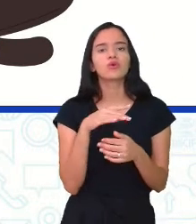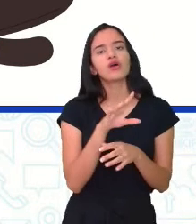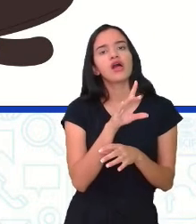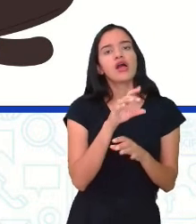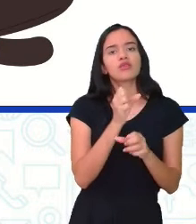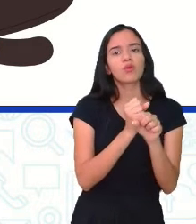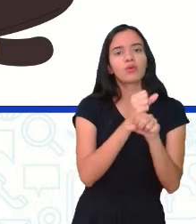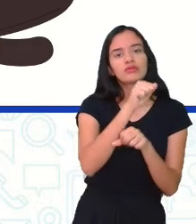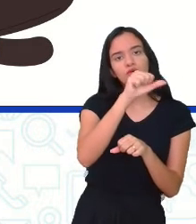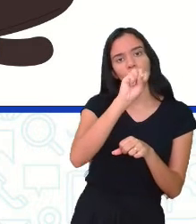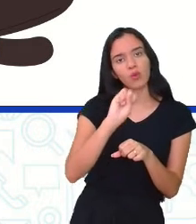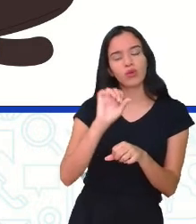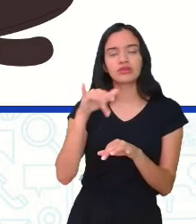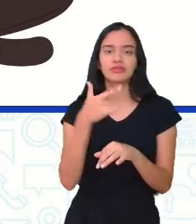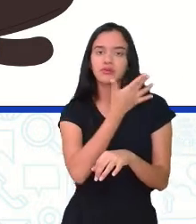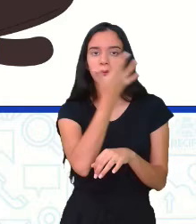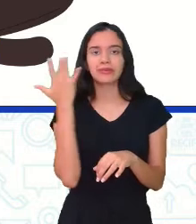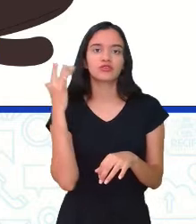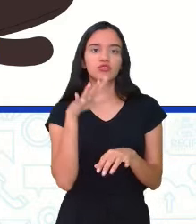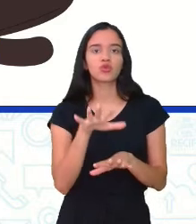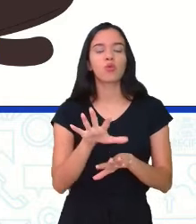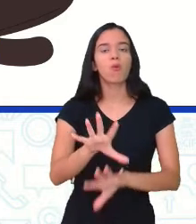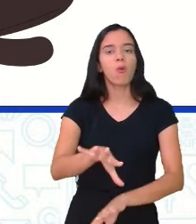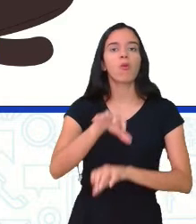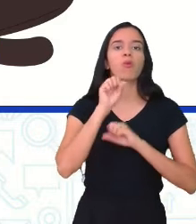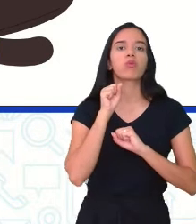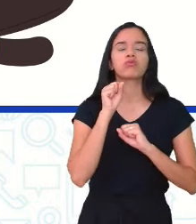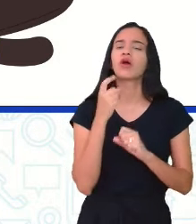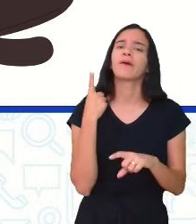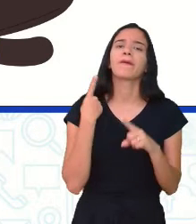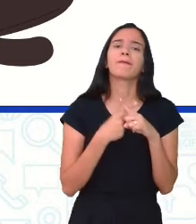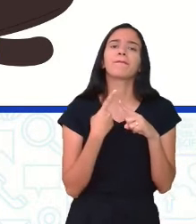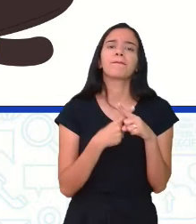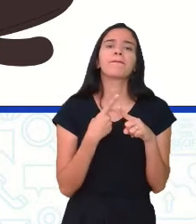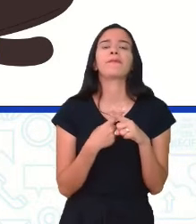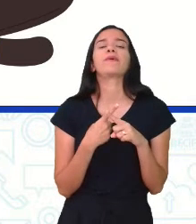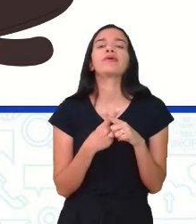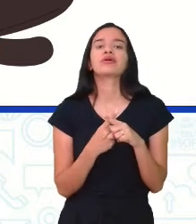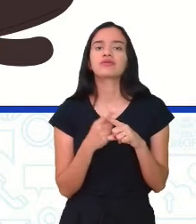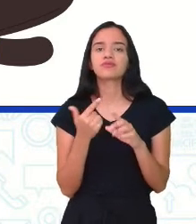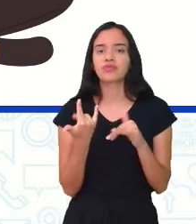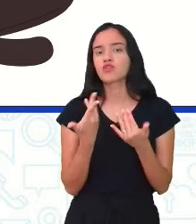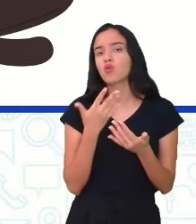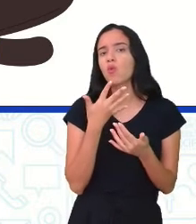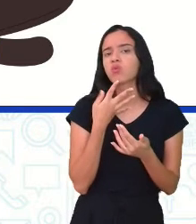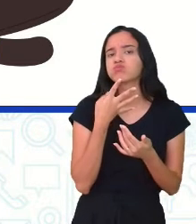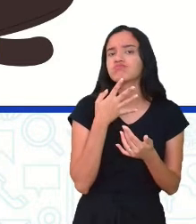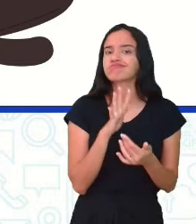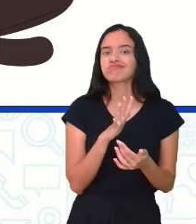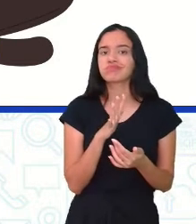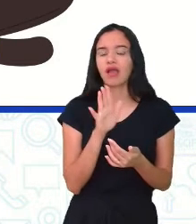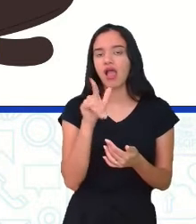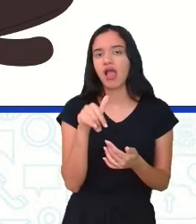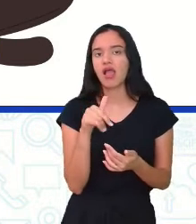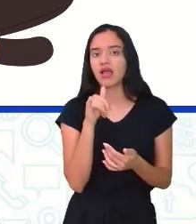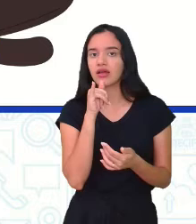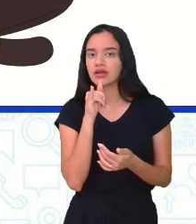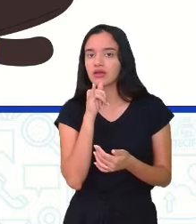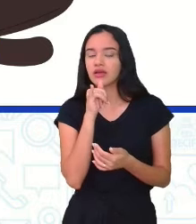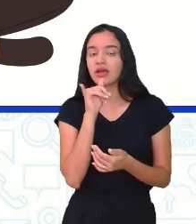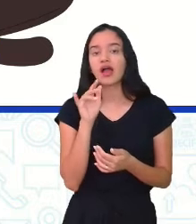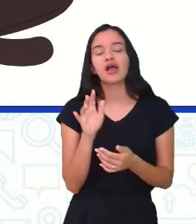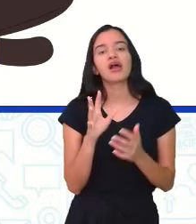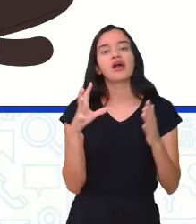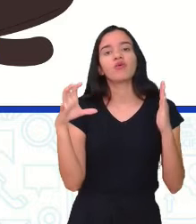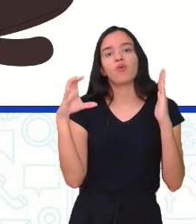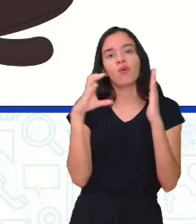contaminadas em termos de transfusão de sangue. Por quê? Porque na época, não se conhecia ainda essa HIV